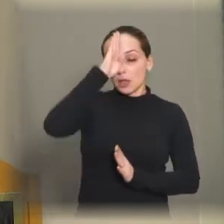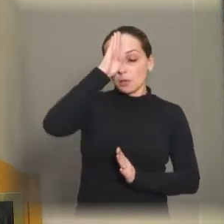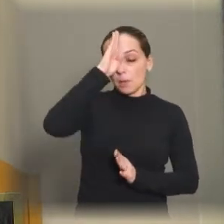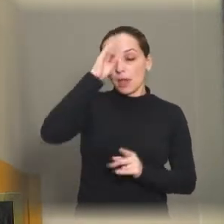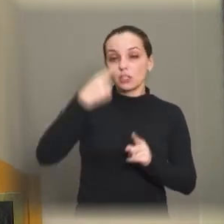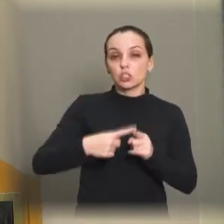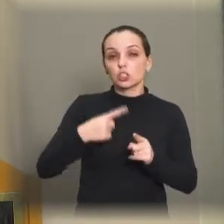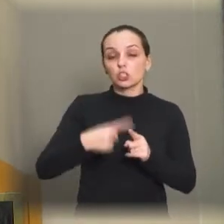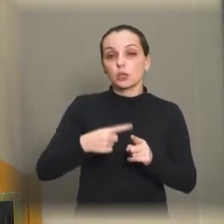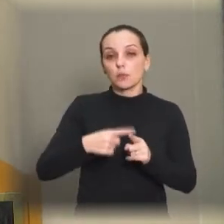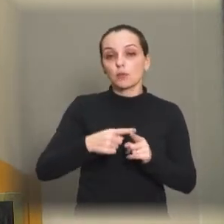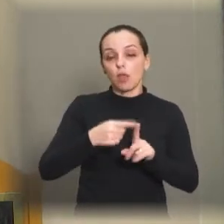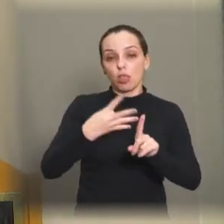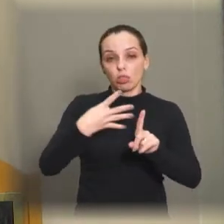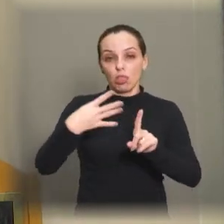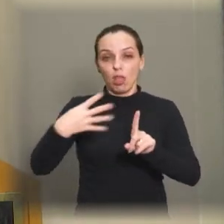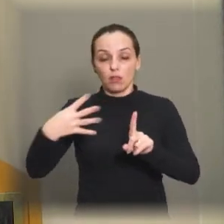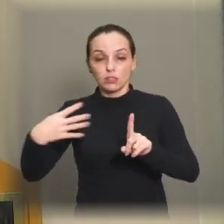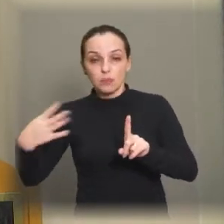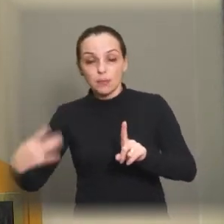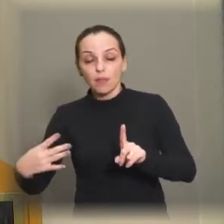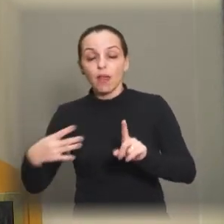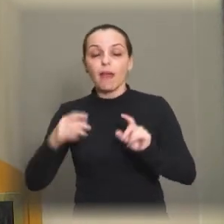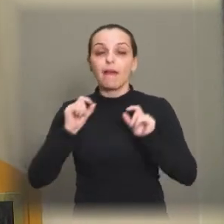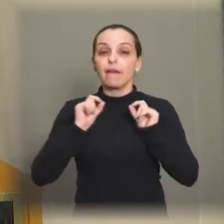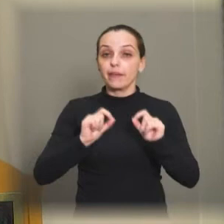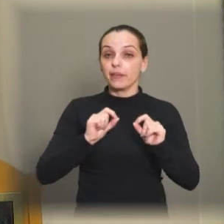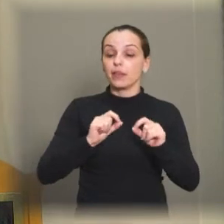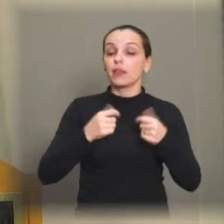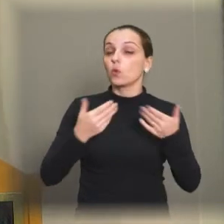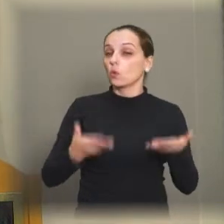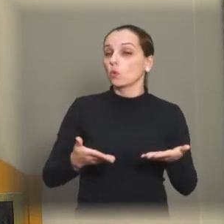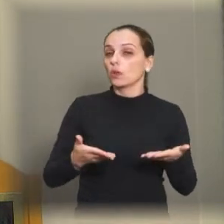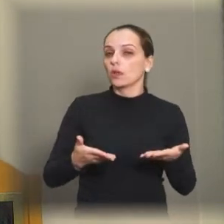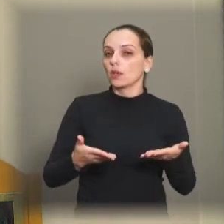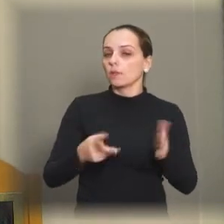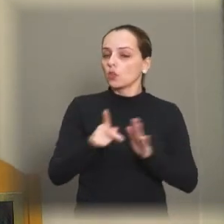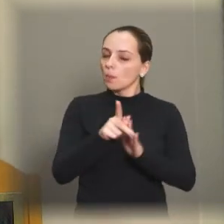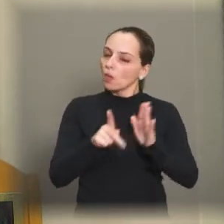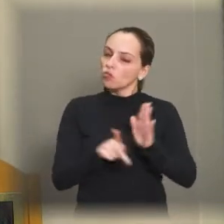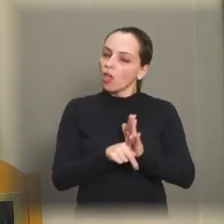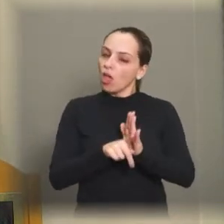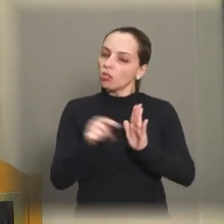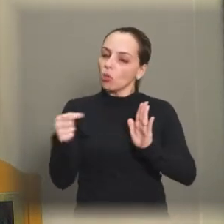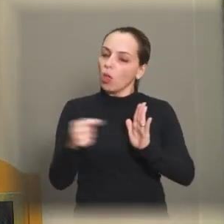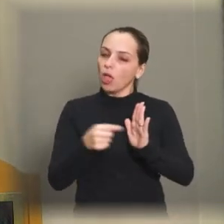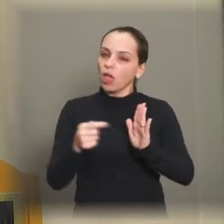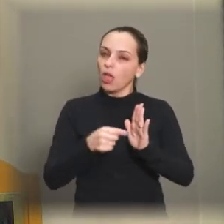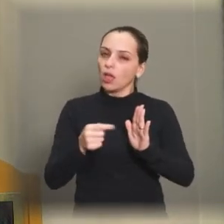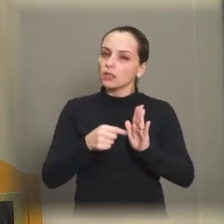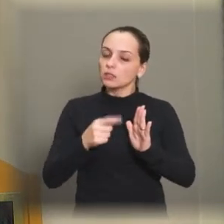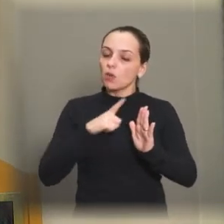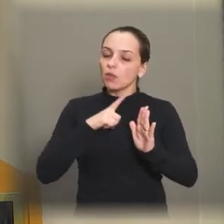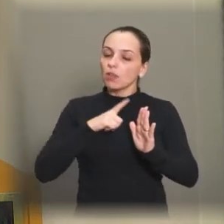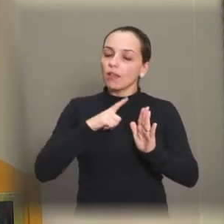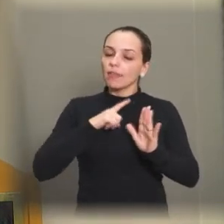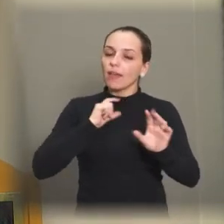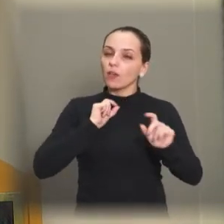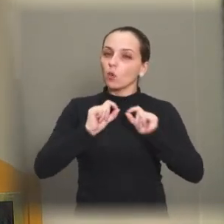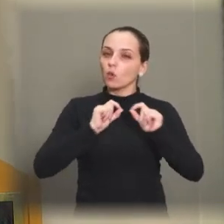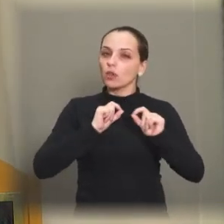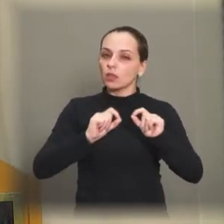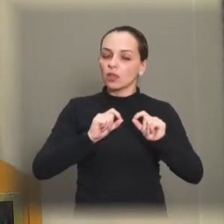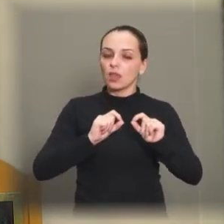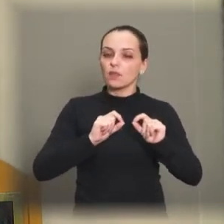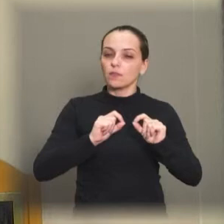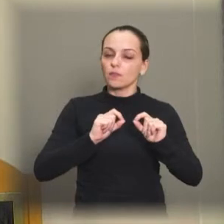à LGBTfobia, e aí, dentro de um projeto, onde eu tenho um contexto que